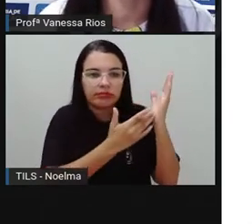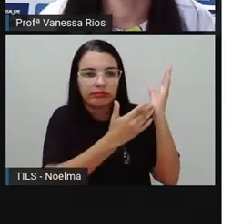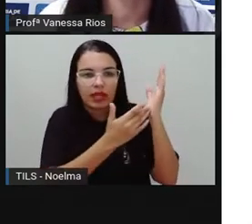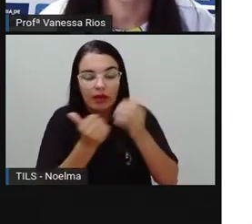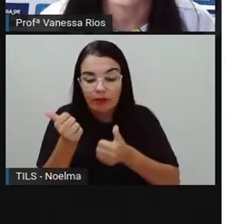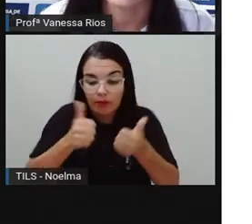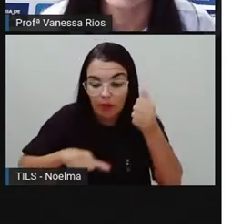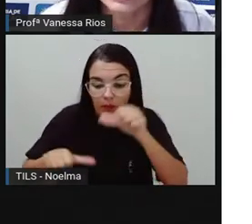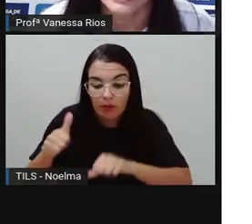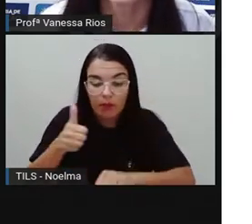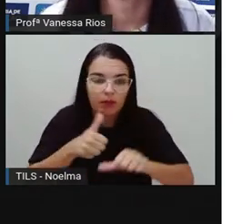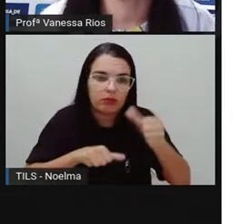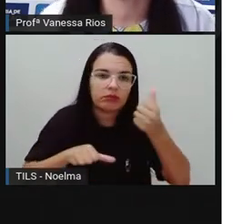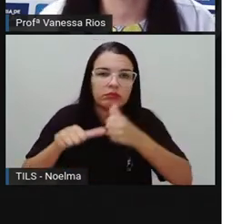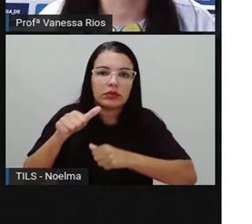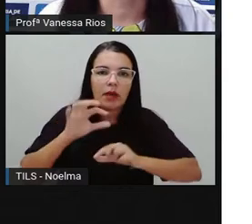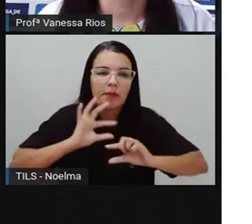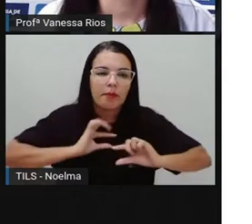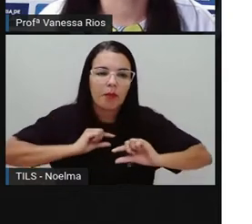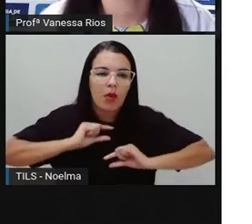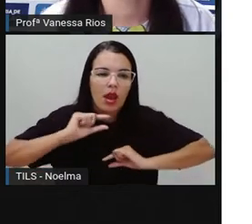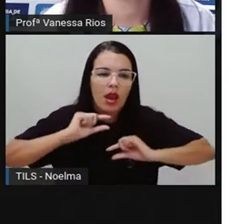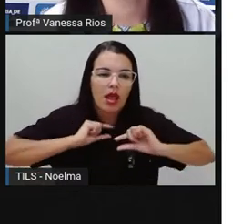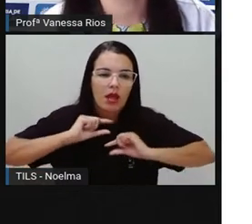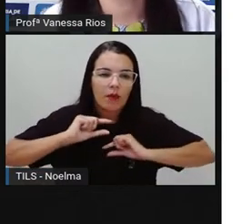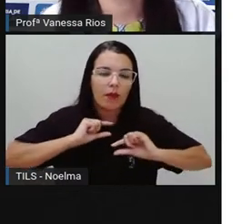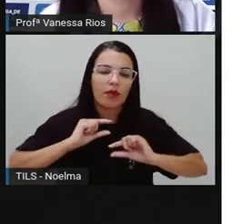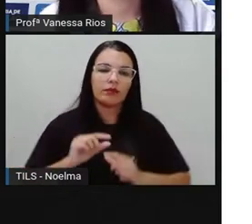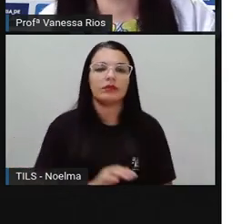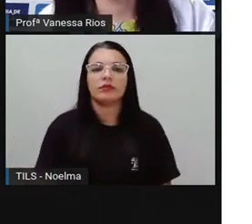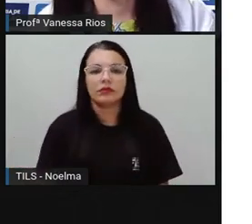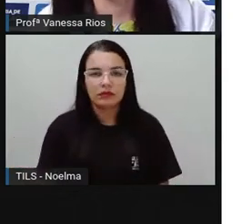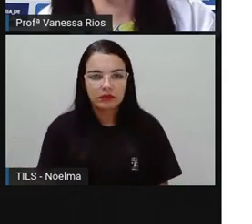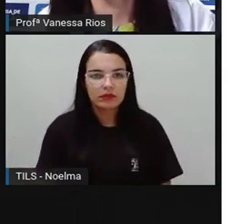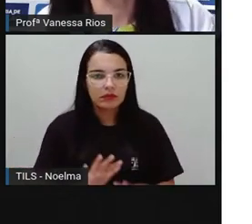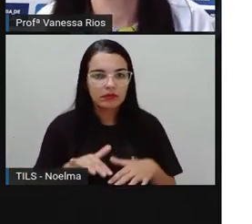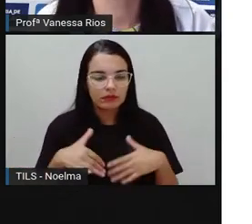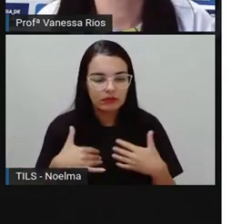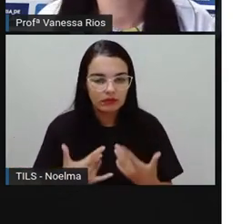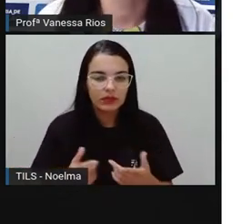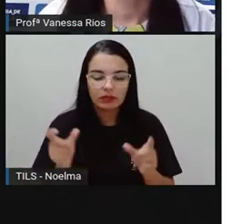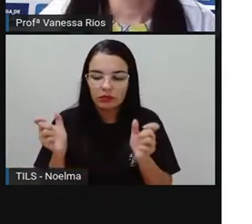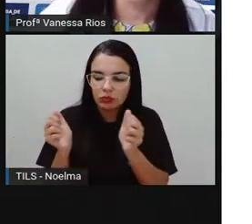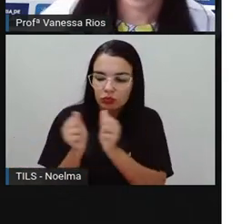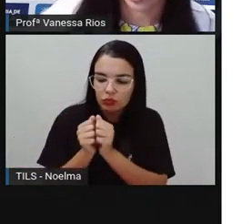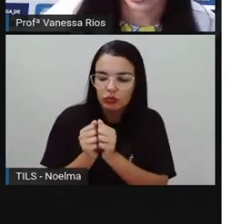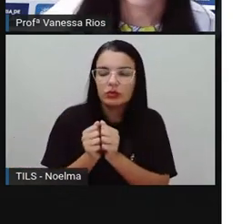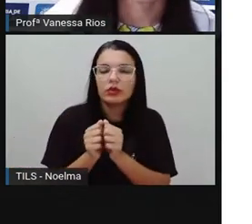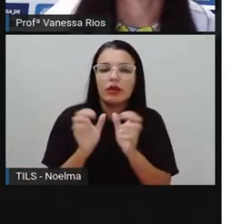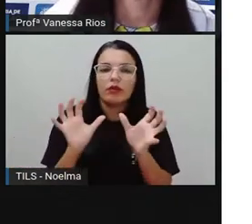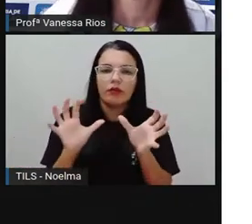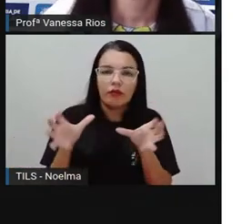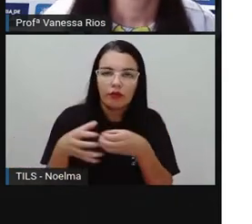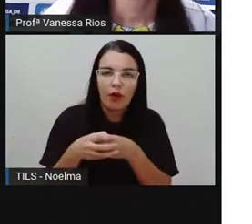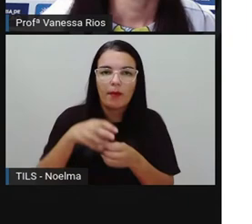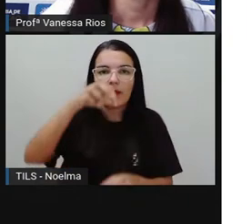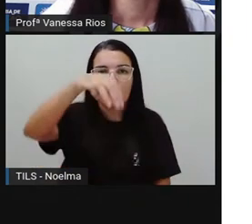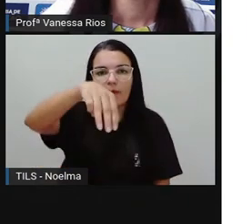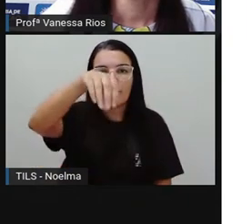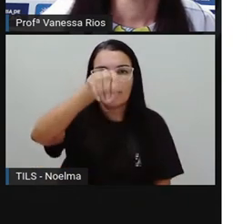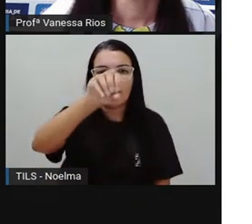formar a molécula da água. Isso mesmo, quando os átomos se juntam, eles formam moléculas.